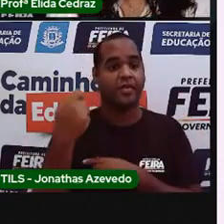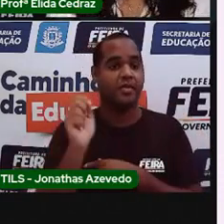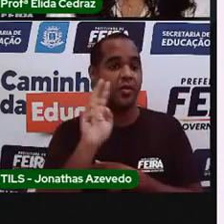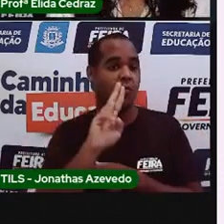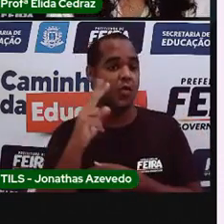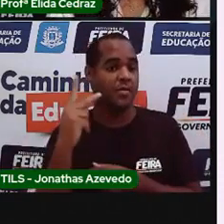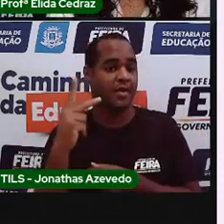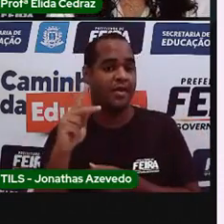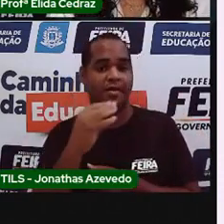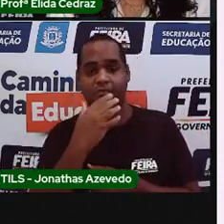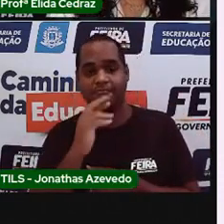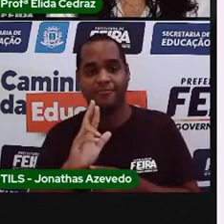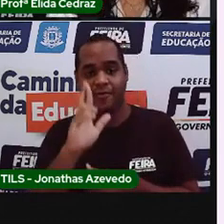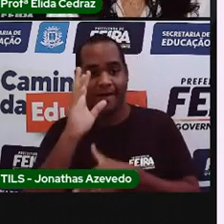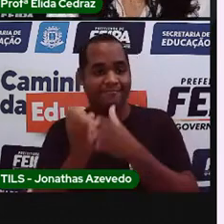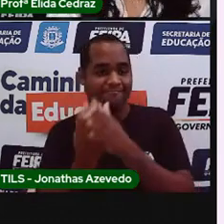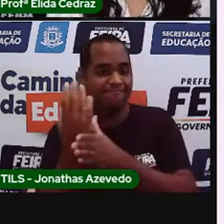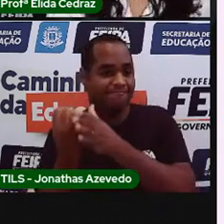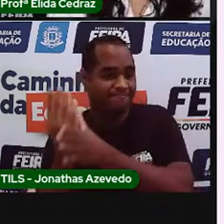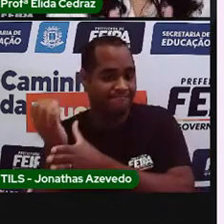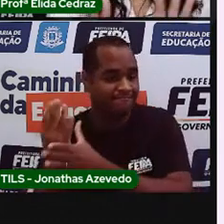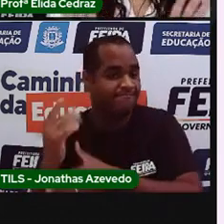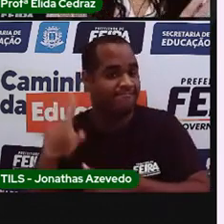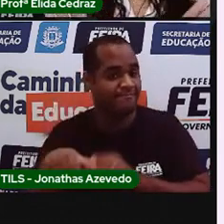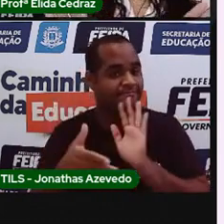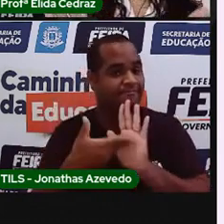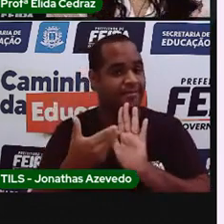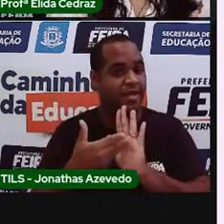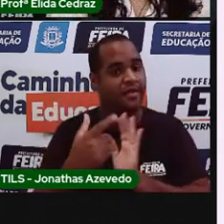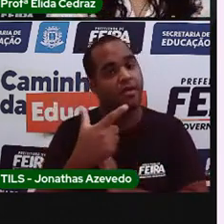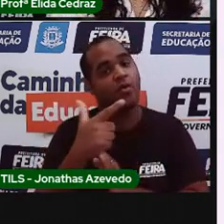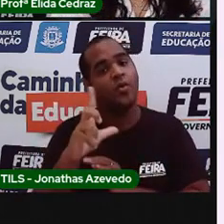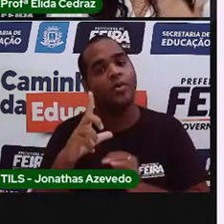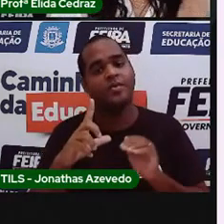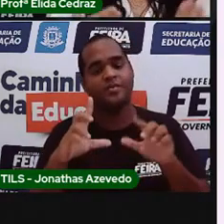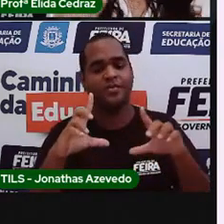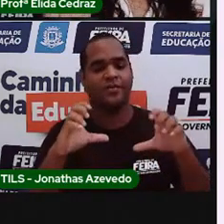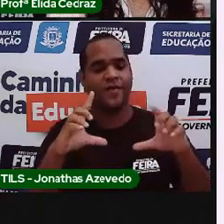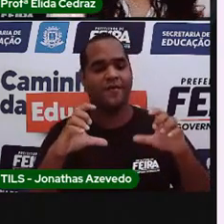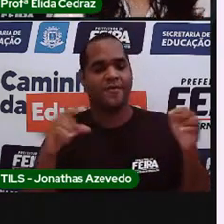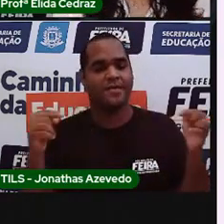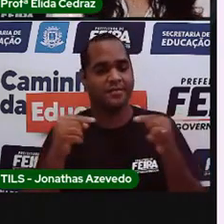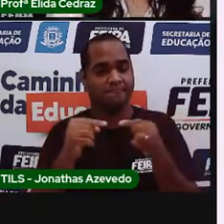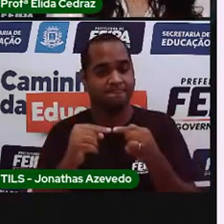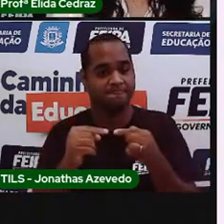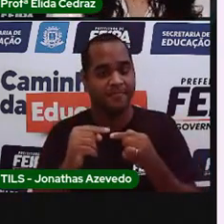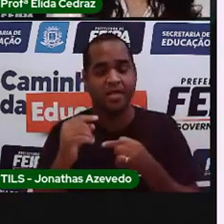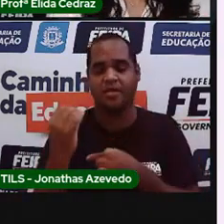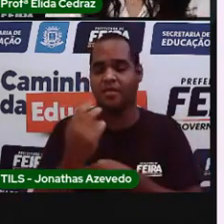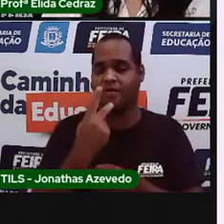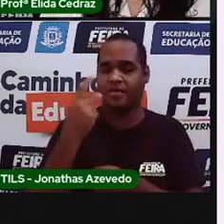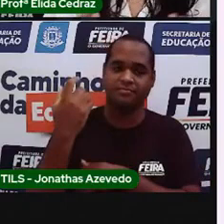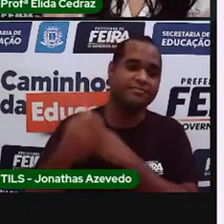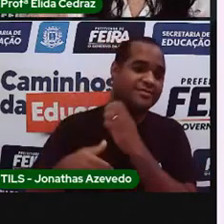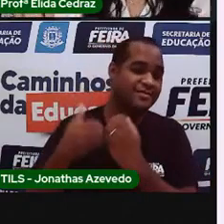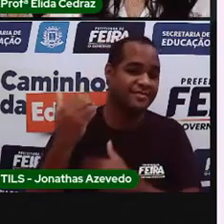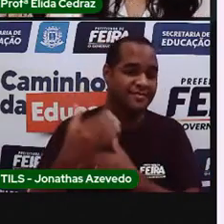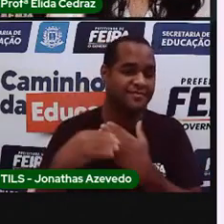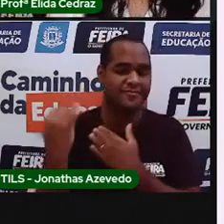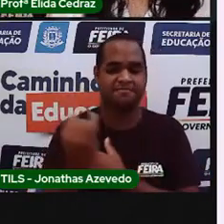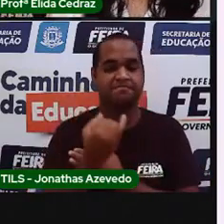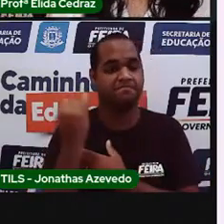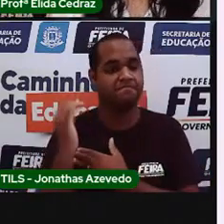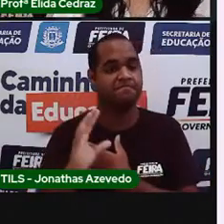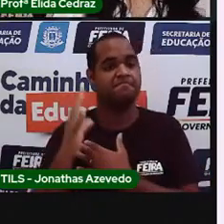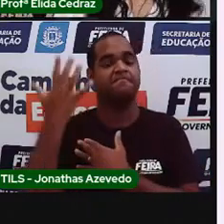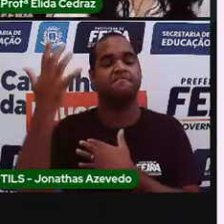nome da editora. E é a imagem que diz mais ou menos para a gente o que vai acontecer